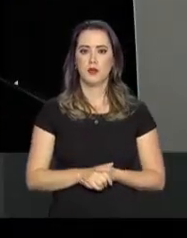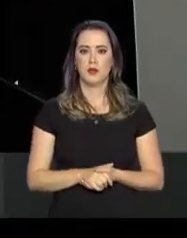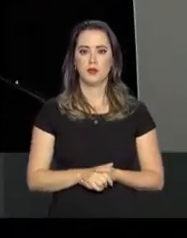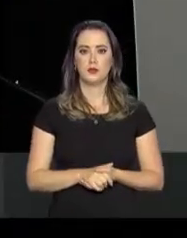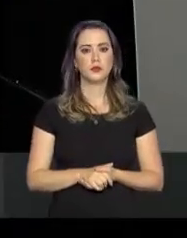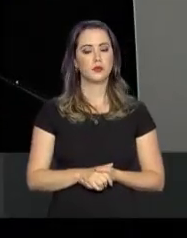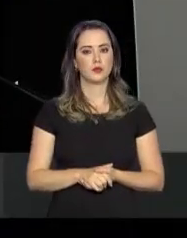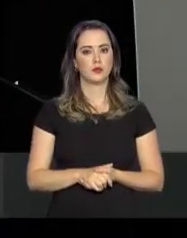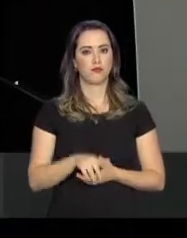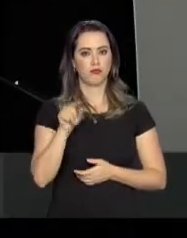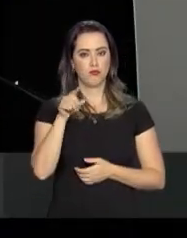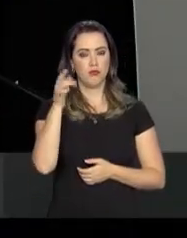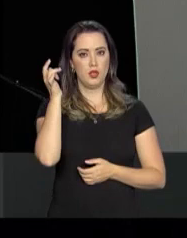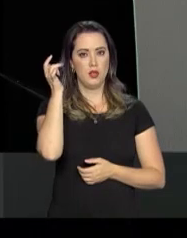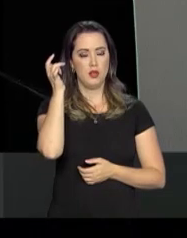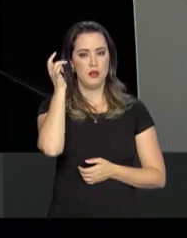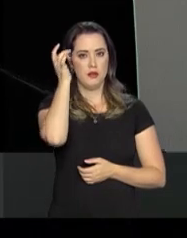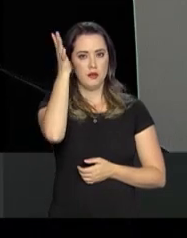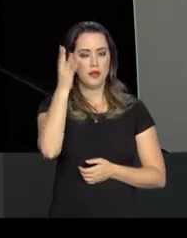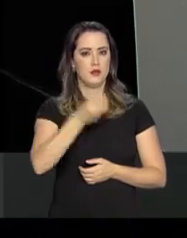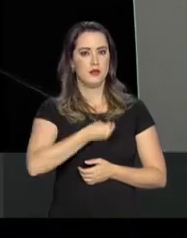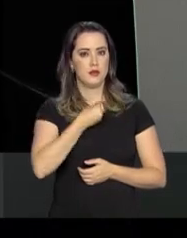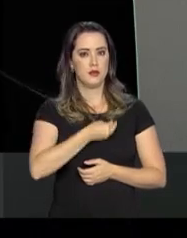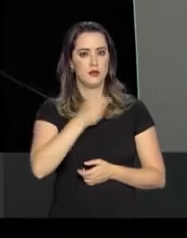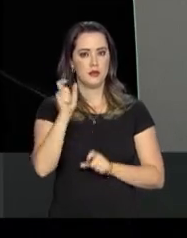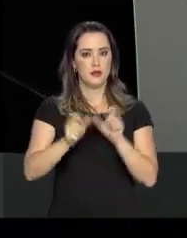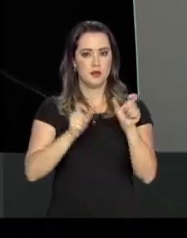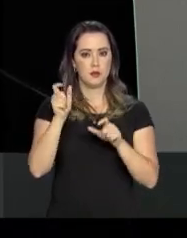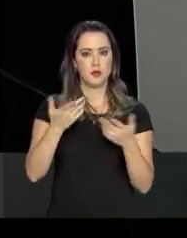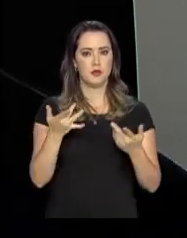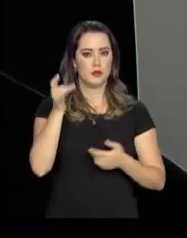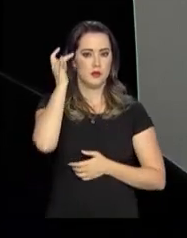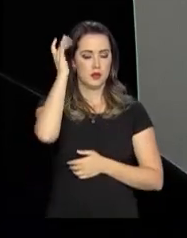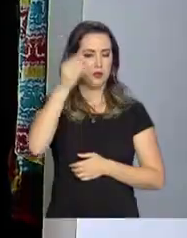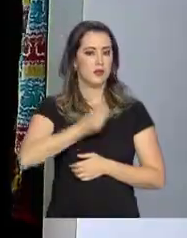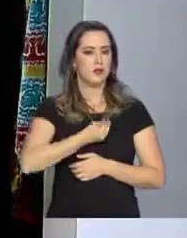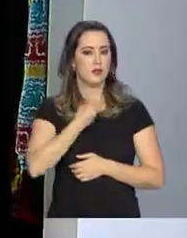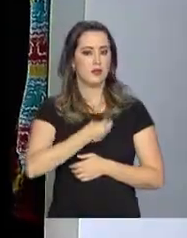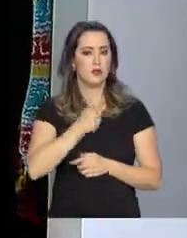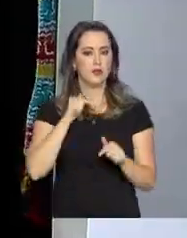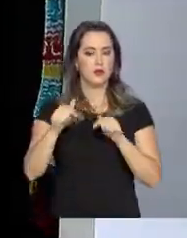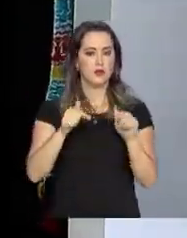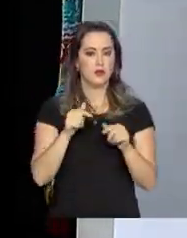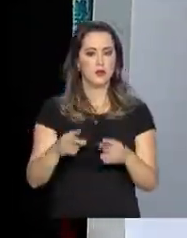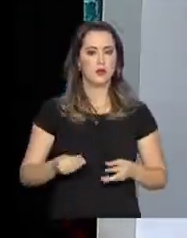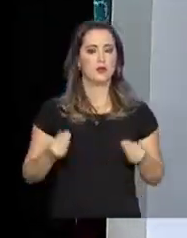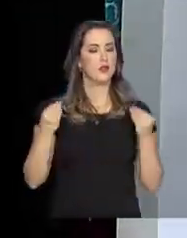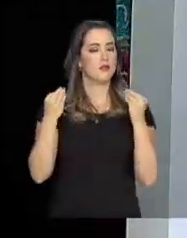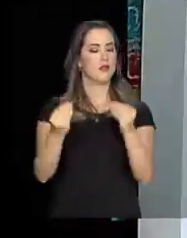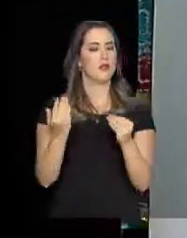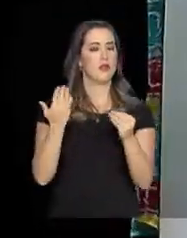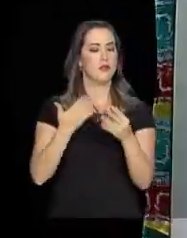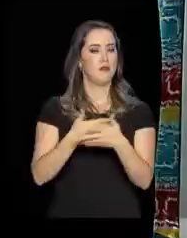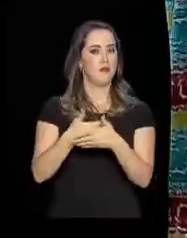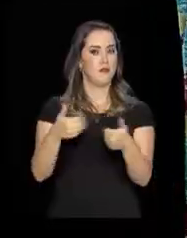do empresário, facilita a vida do trabalhador, traz maior